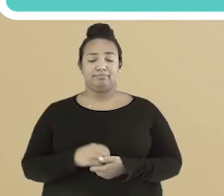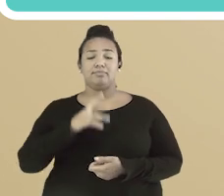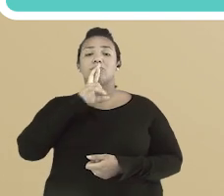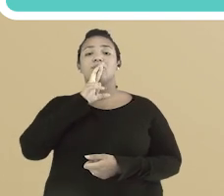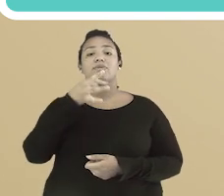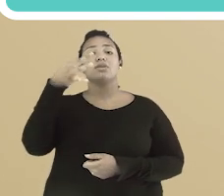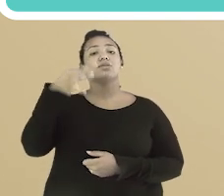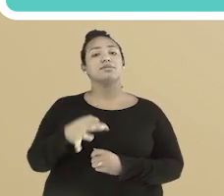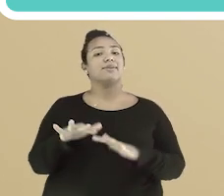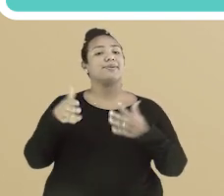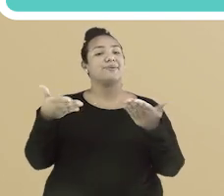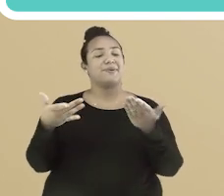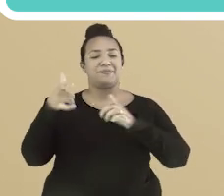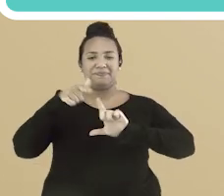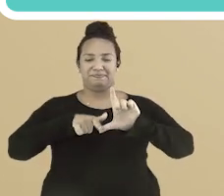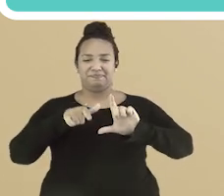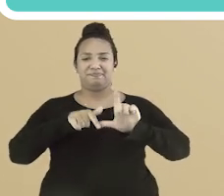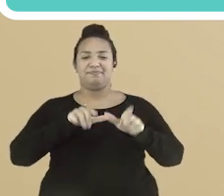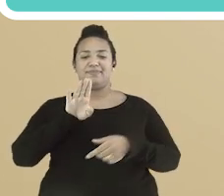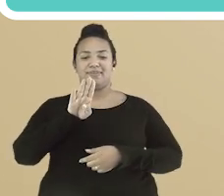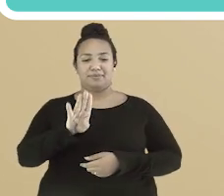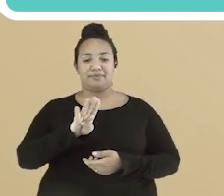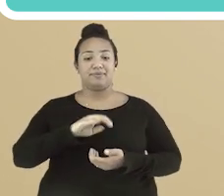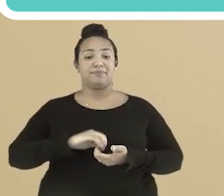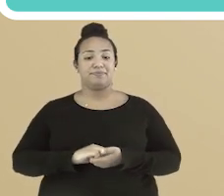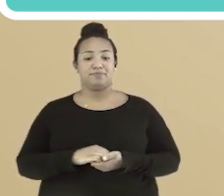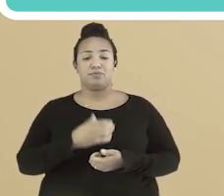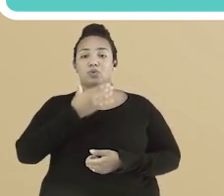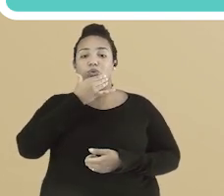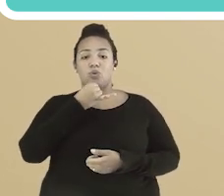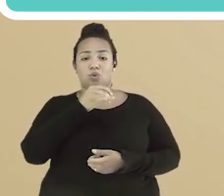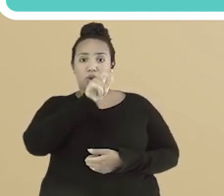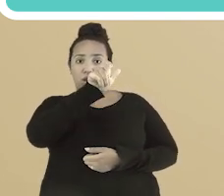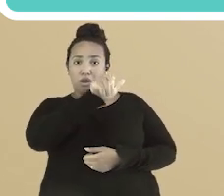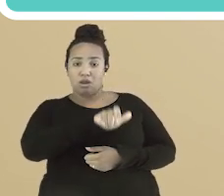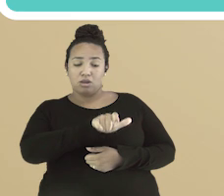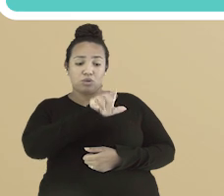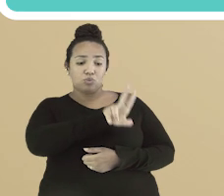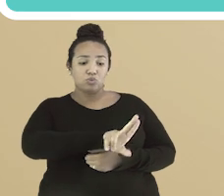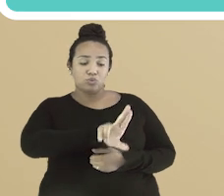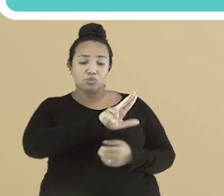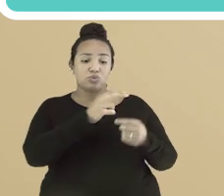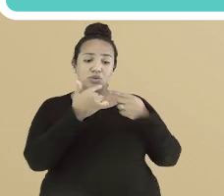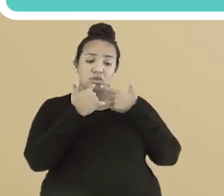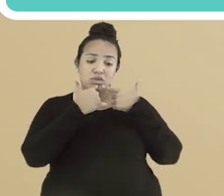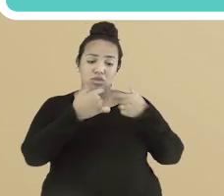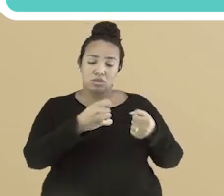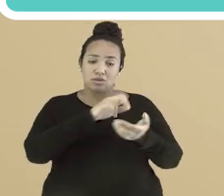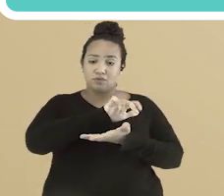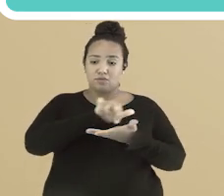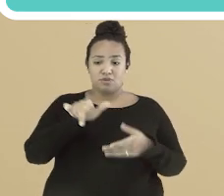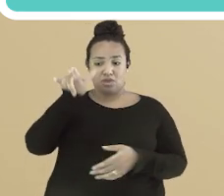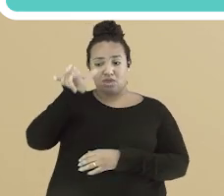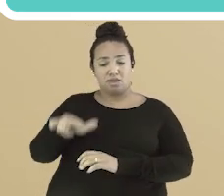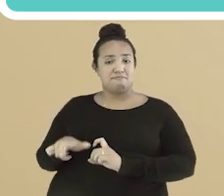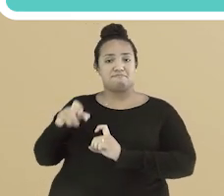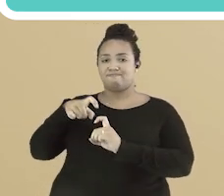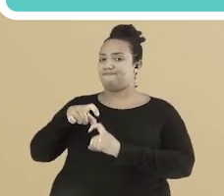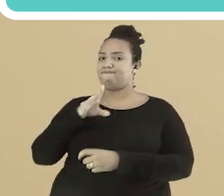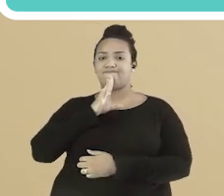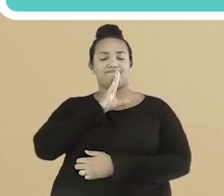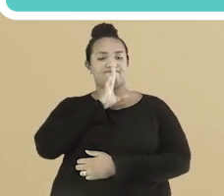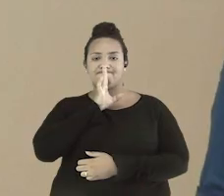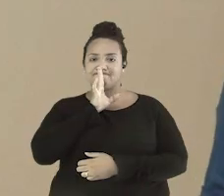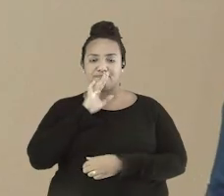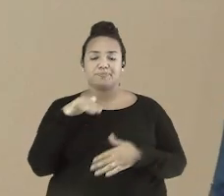Resposta da questão 2. Letra B. O paciente usou uma variedade linguística que o médico não